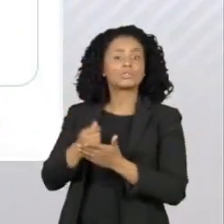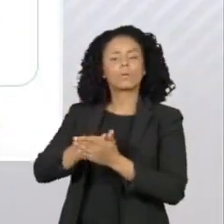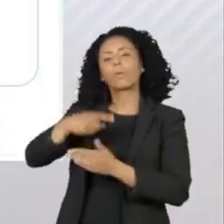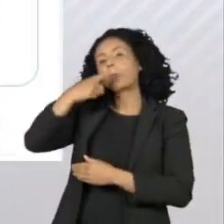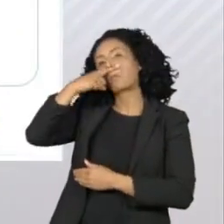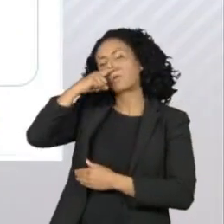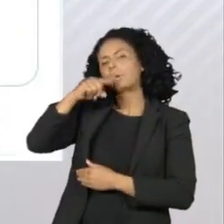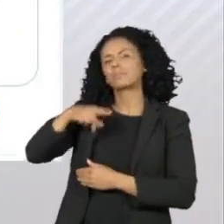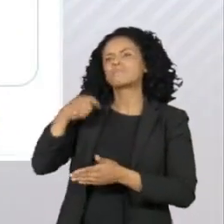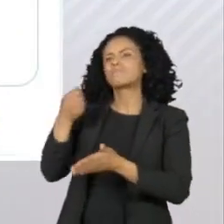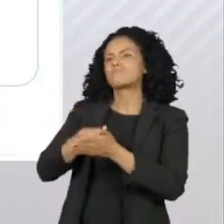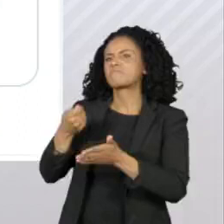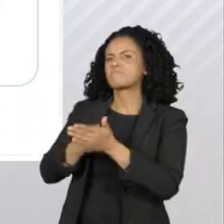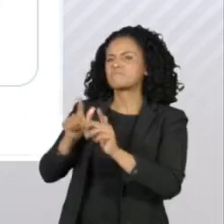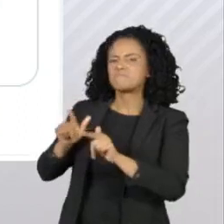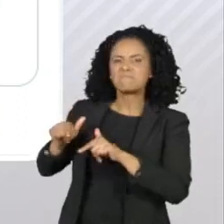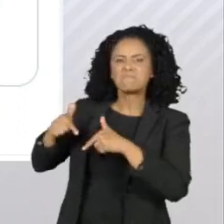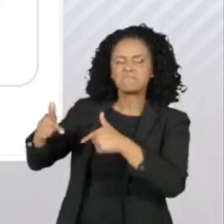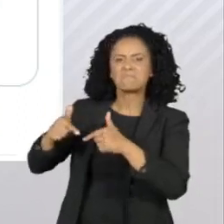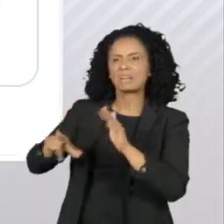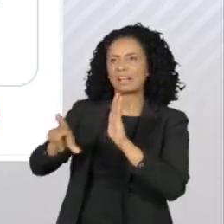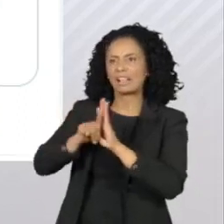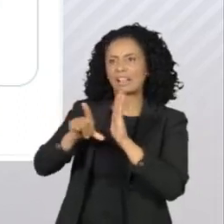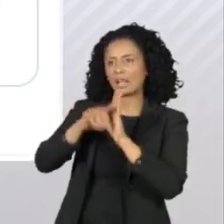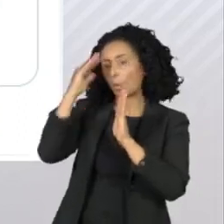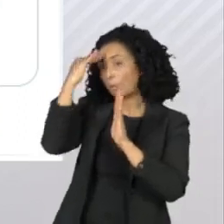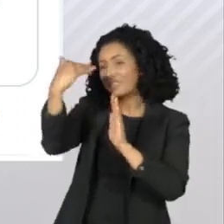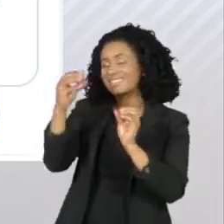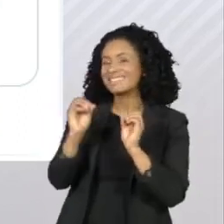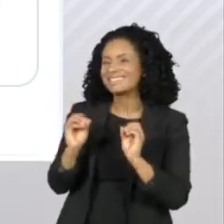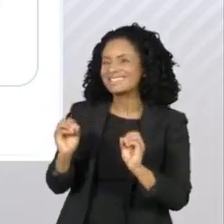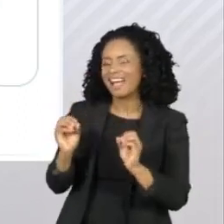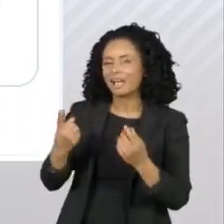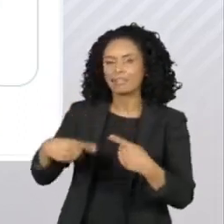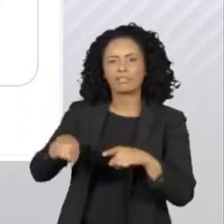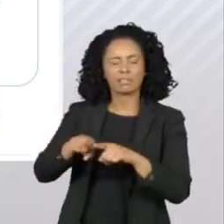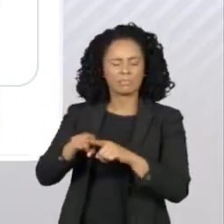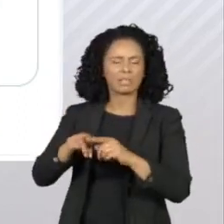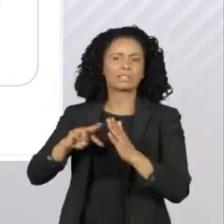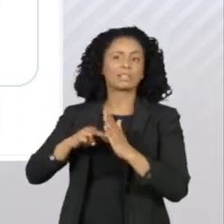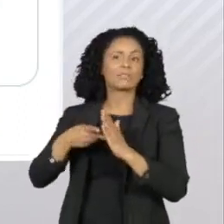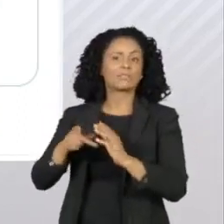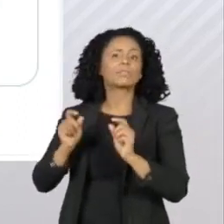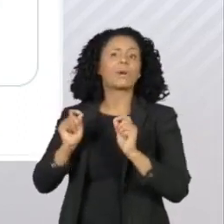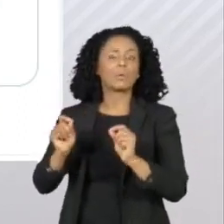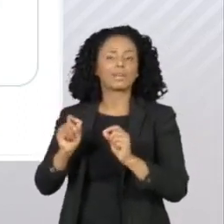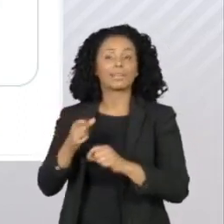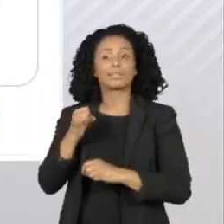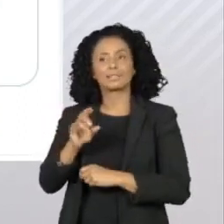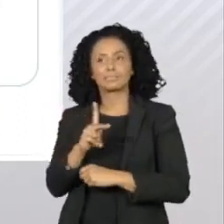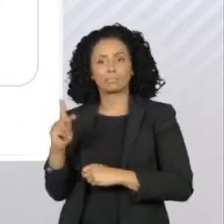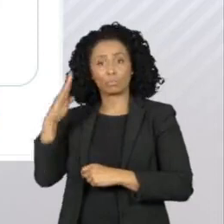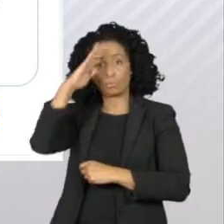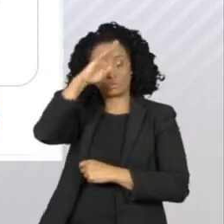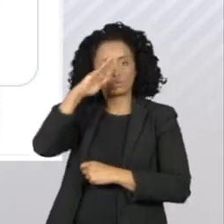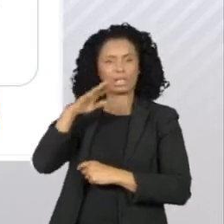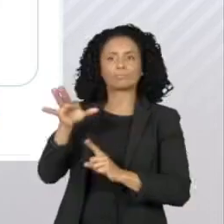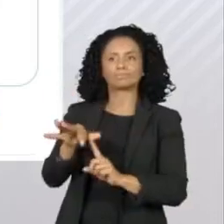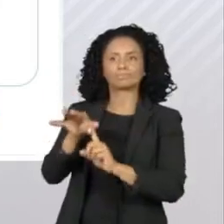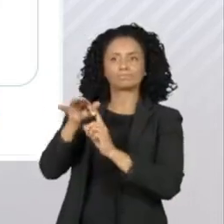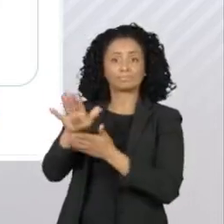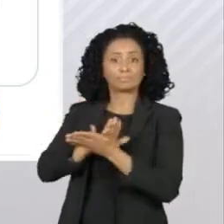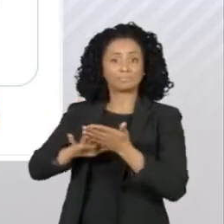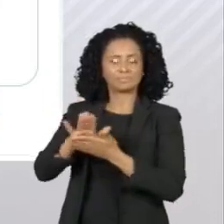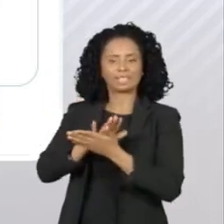militante e à margem da lei. E sugeriu ainda que, caso o pai perca as eleições, o novo presidente da República vai